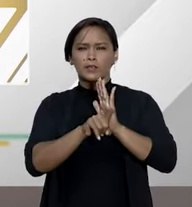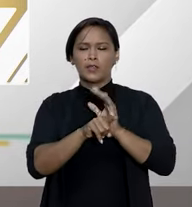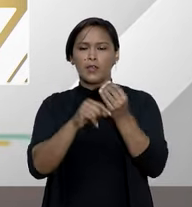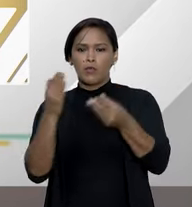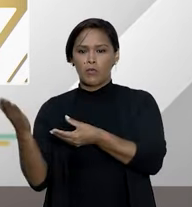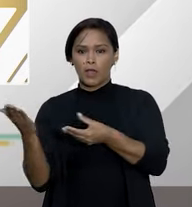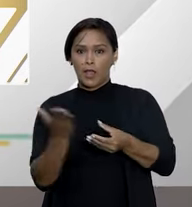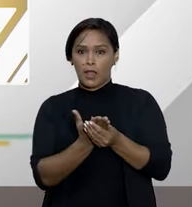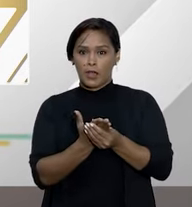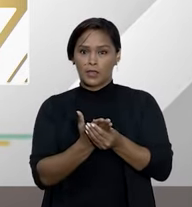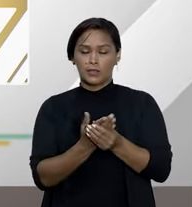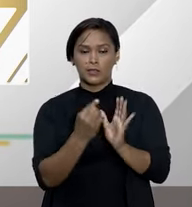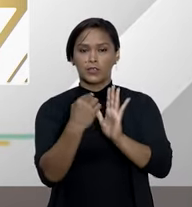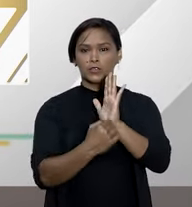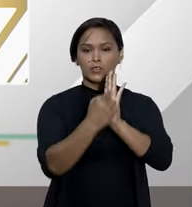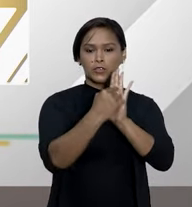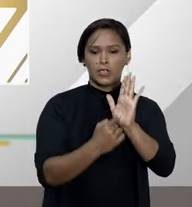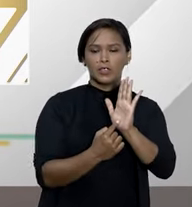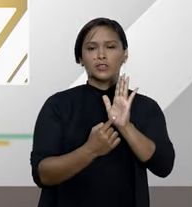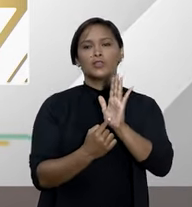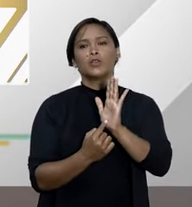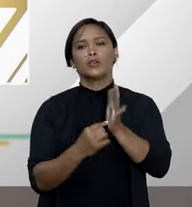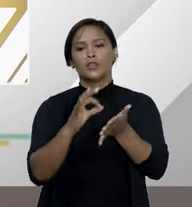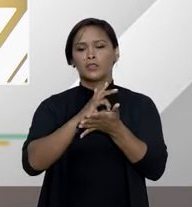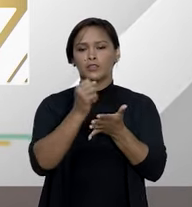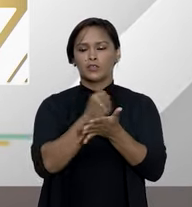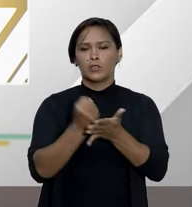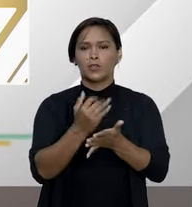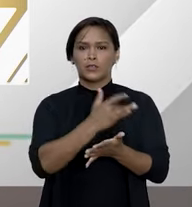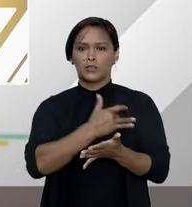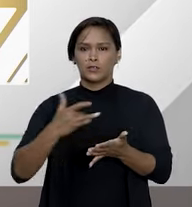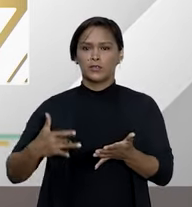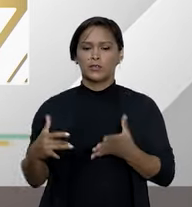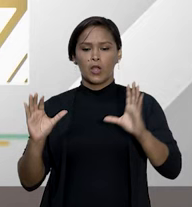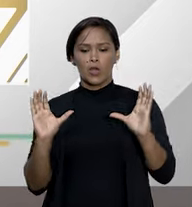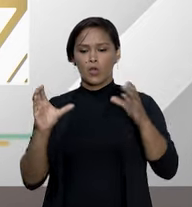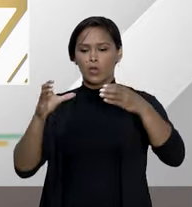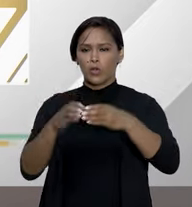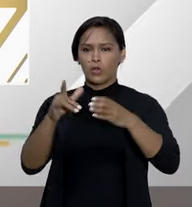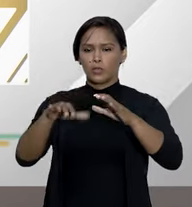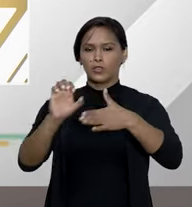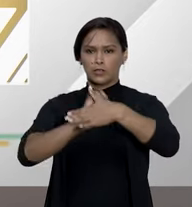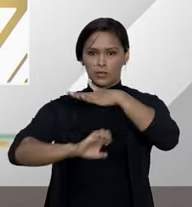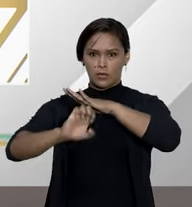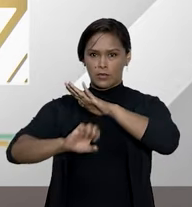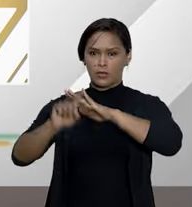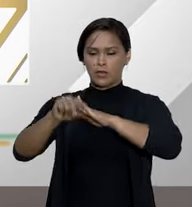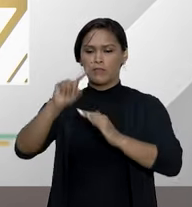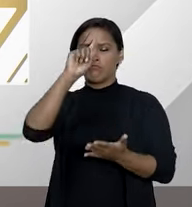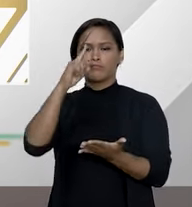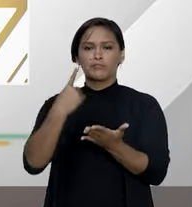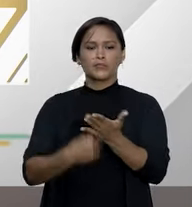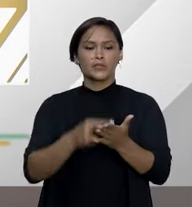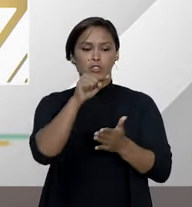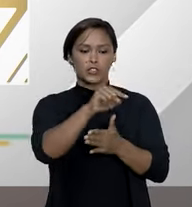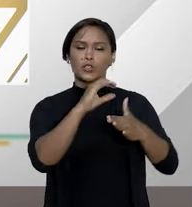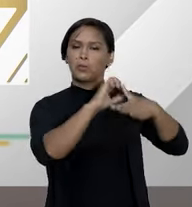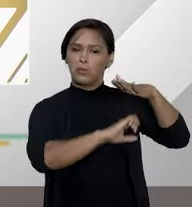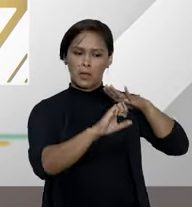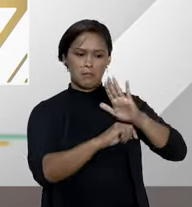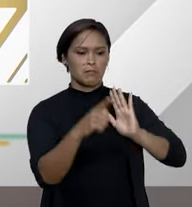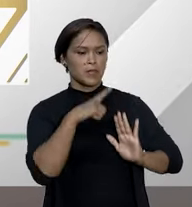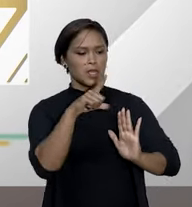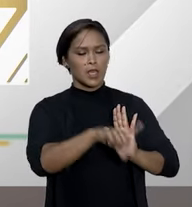ação de anulação de rescisão de contrato de plano de saúde coletivo empresarial decidiu que a operadora que